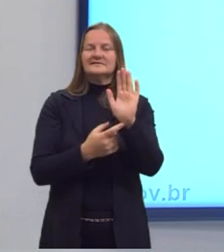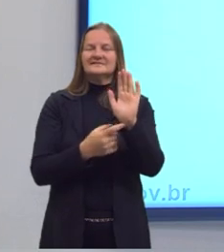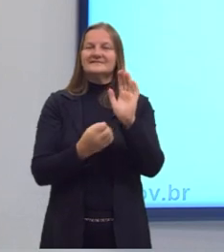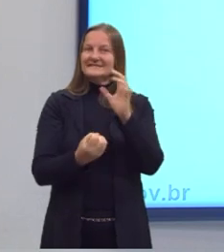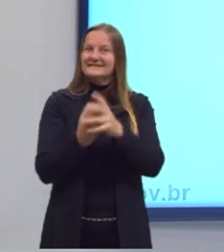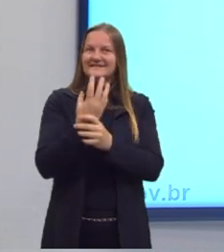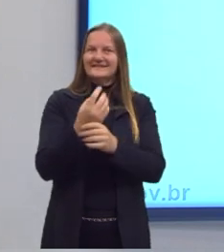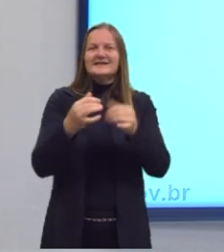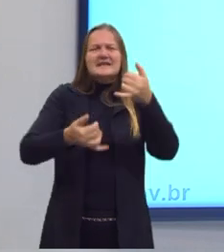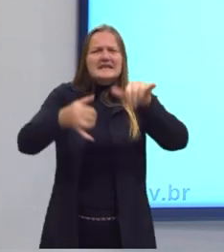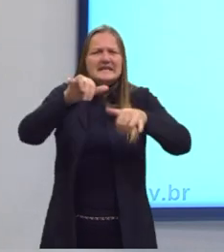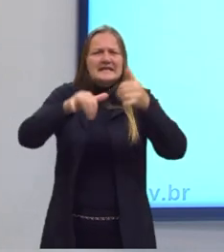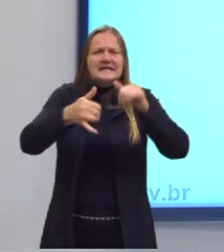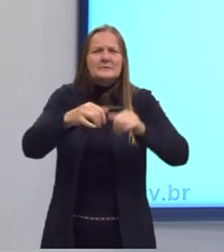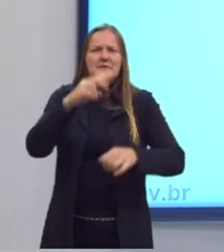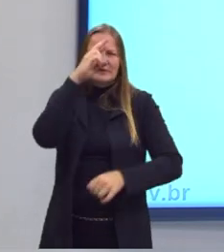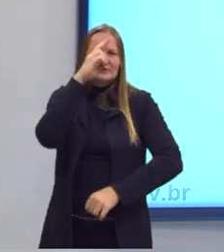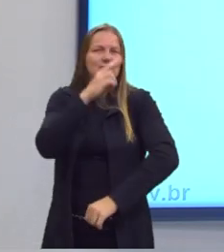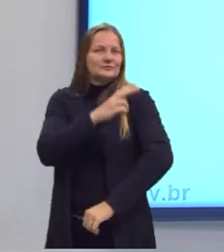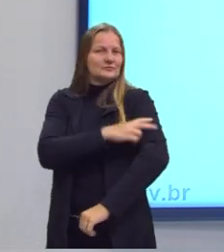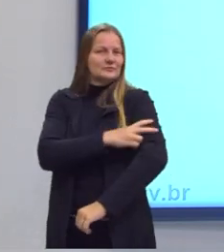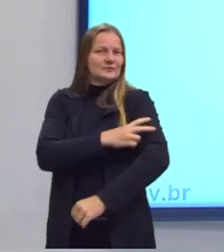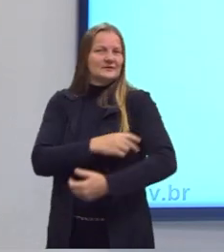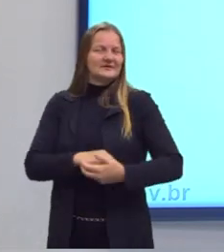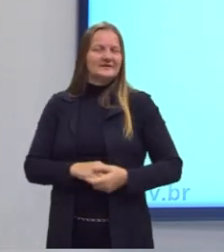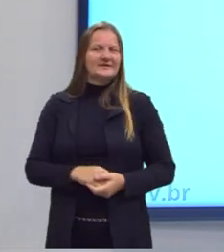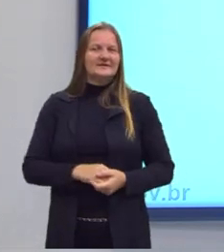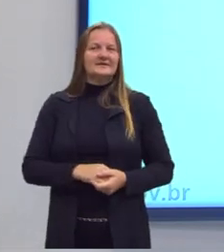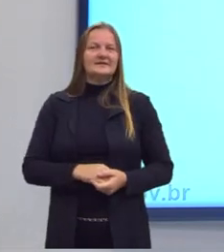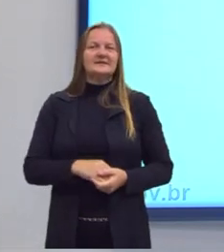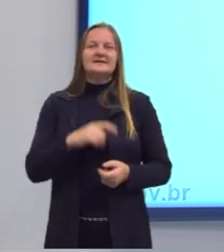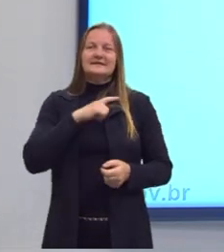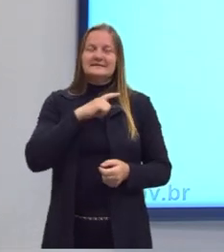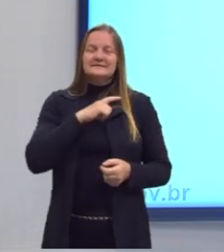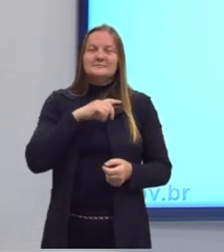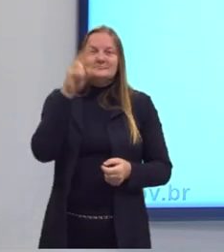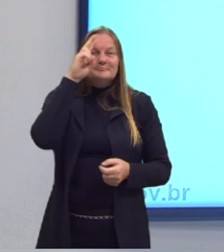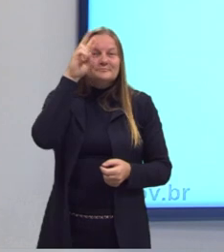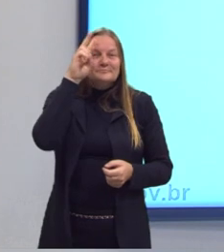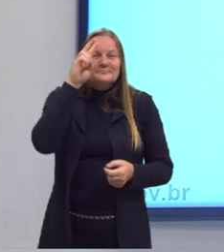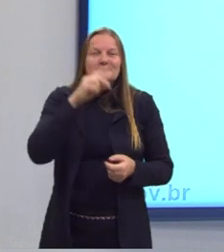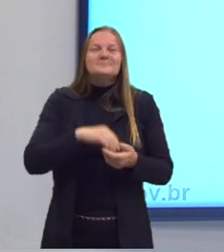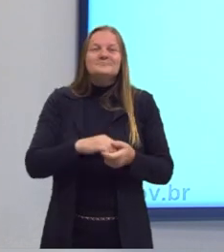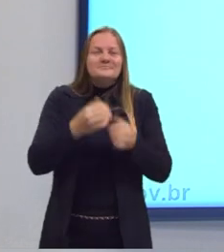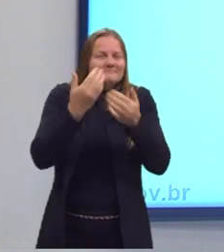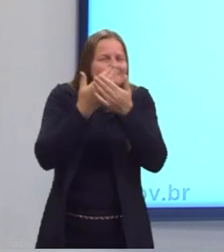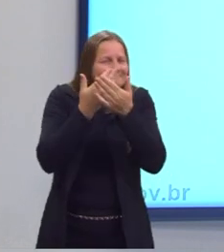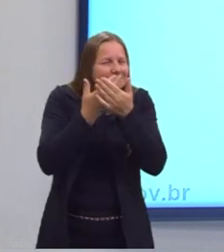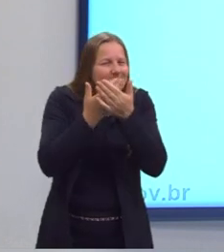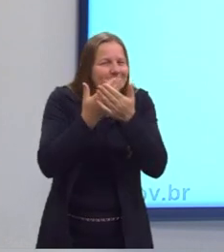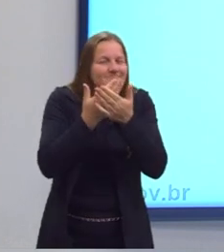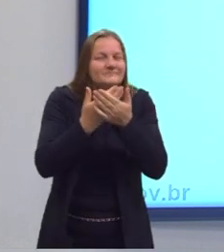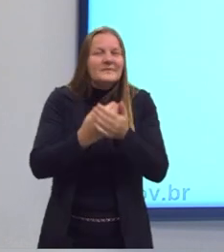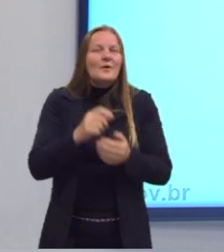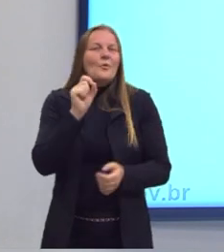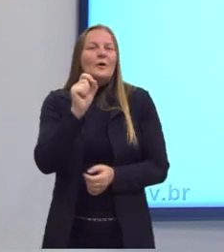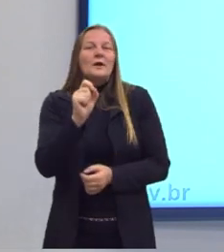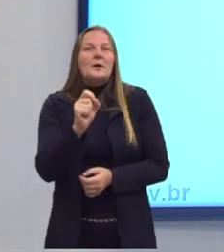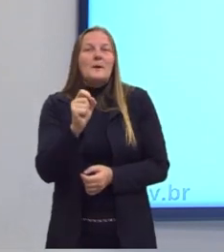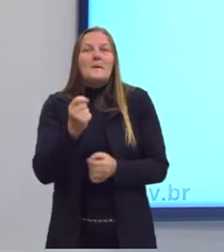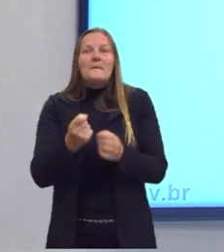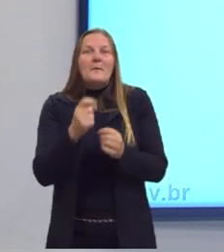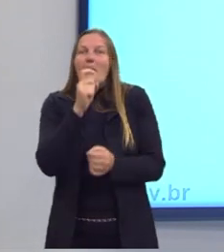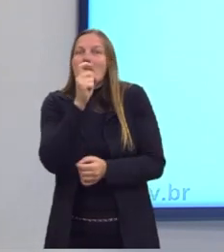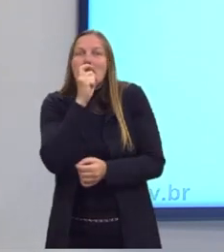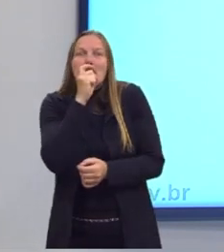Quem estudou química lá no segundo ano e lembrar da química do segundo ano, sabe que a gente estuda o pai da química, que é